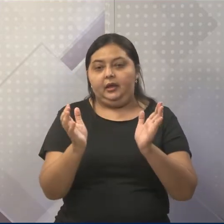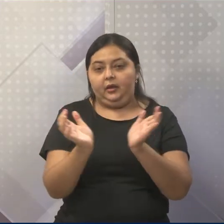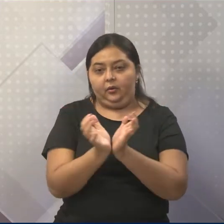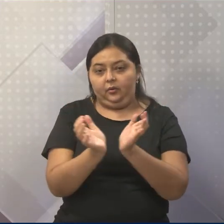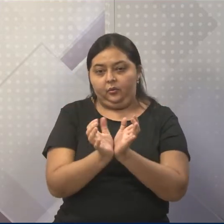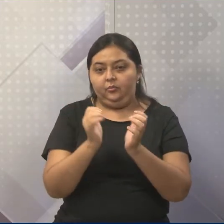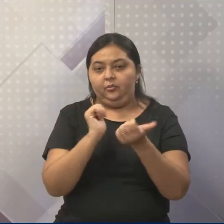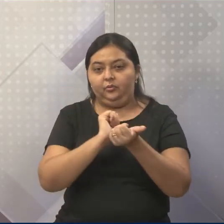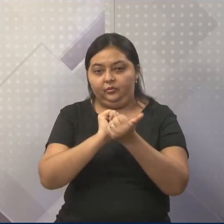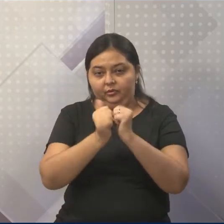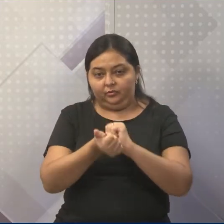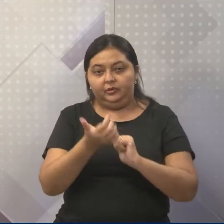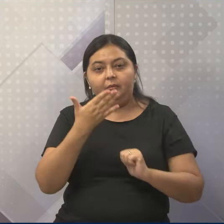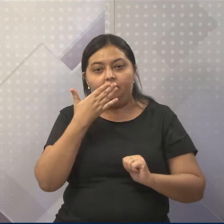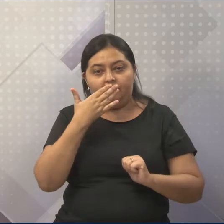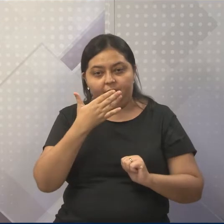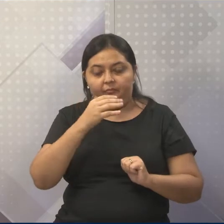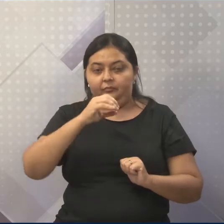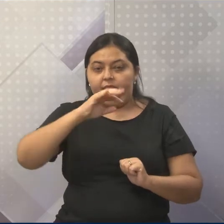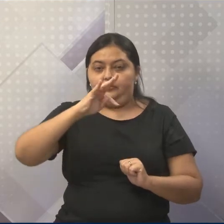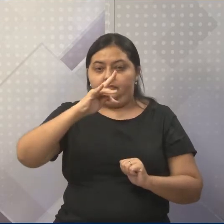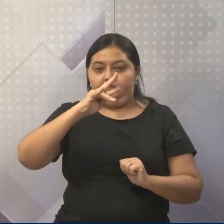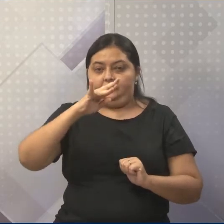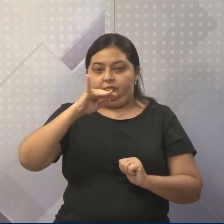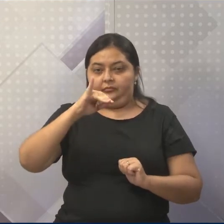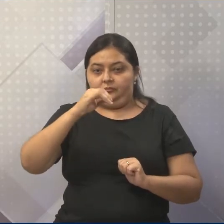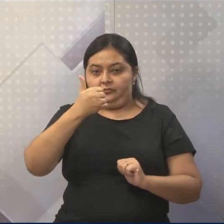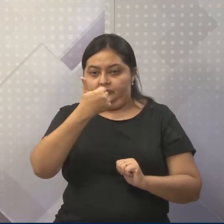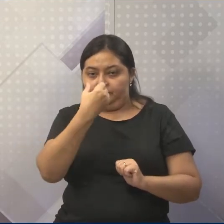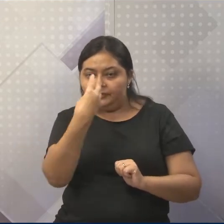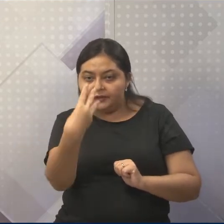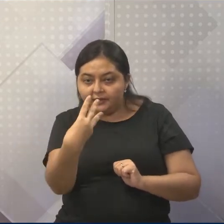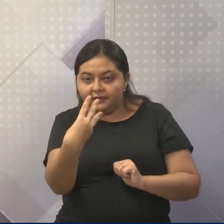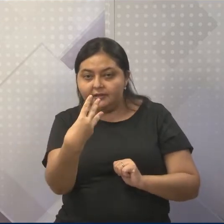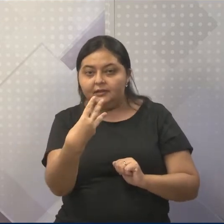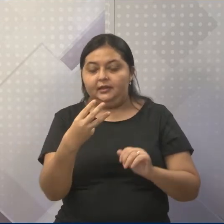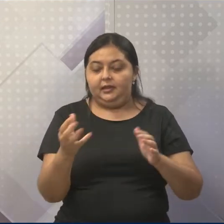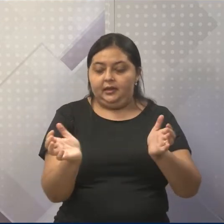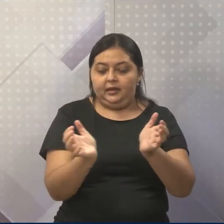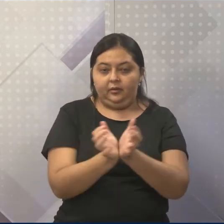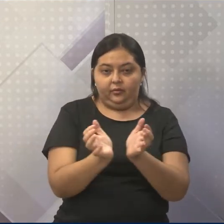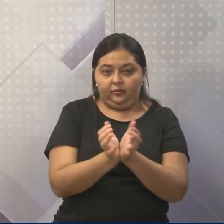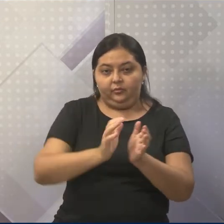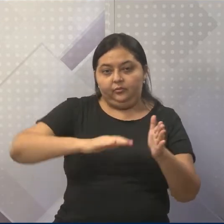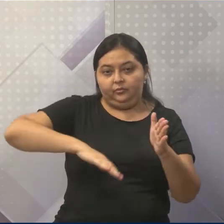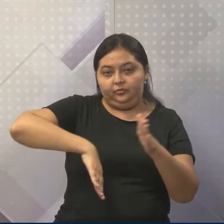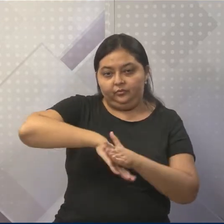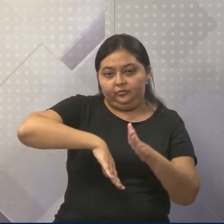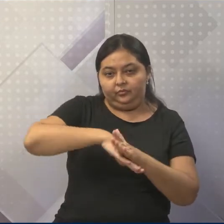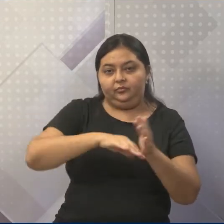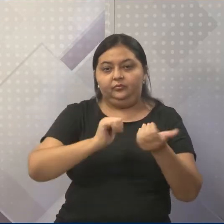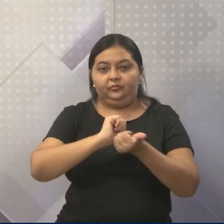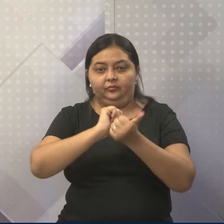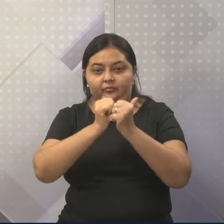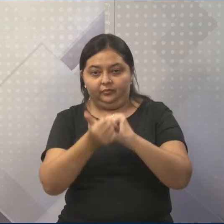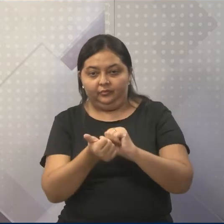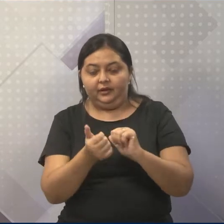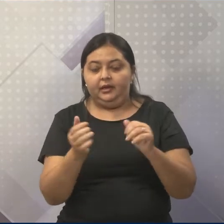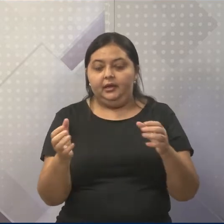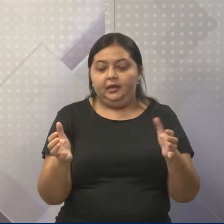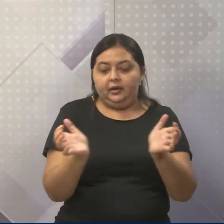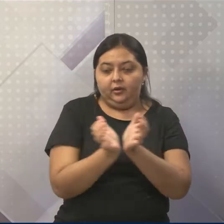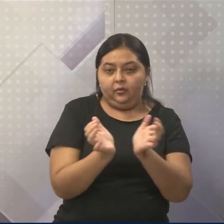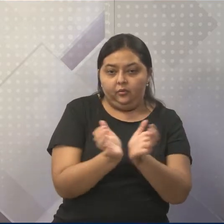O 13 é um clube de Campina Grande e que foi reunido por várias pessoas, 13 pessoas, daí o nome